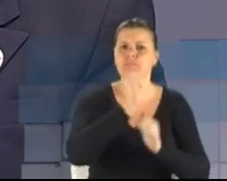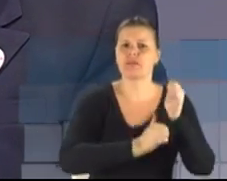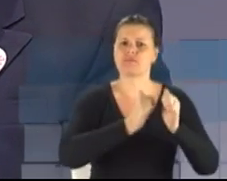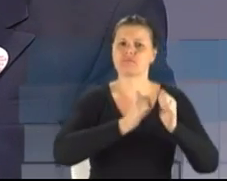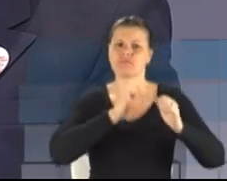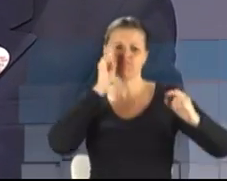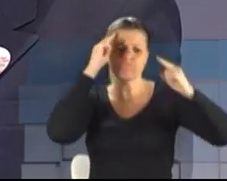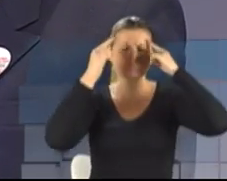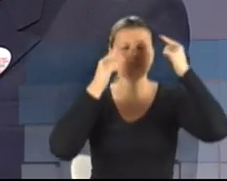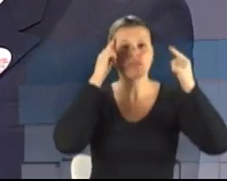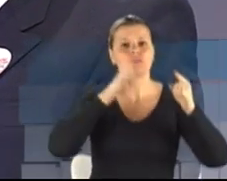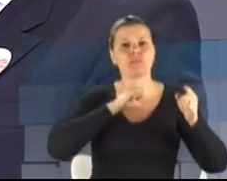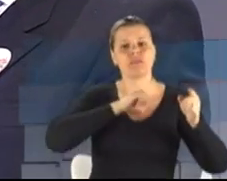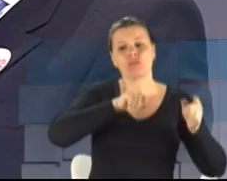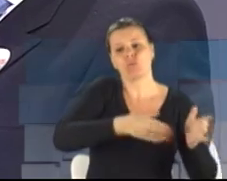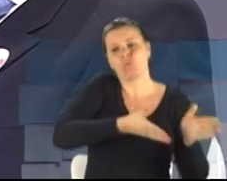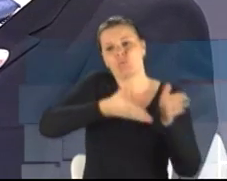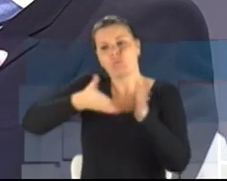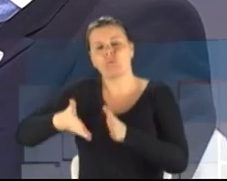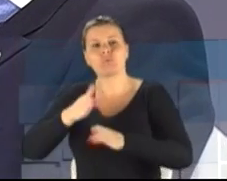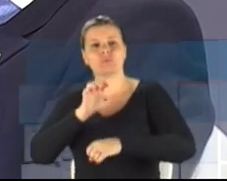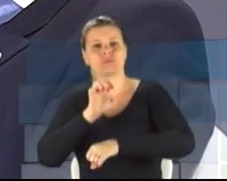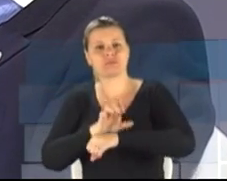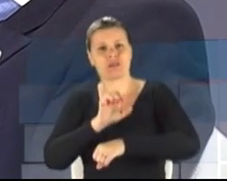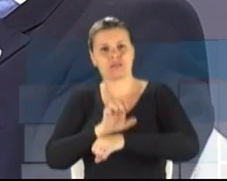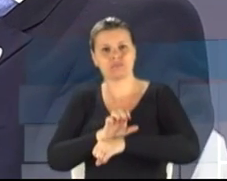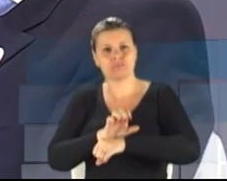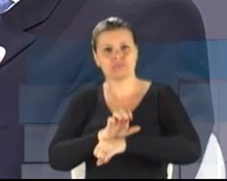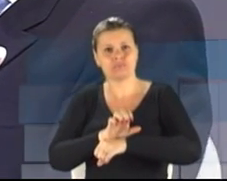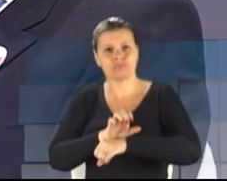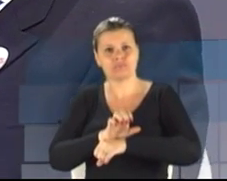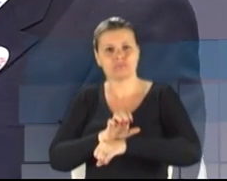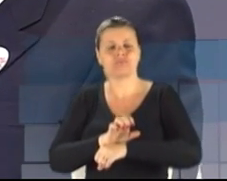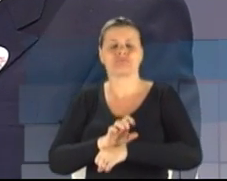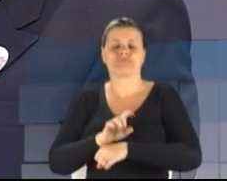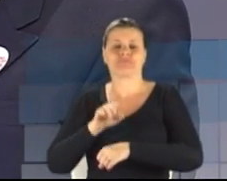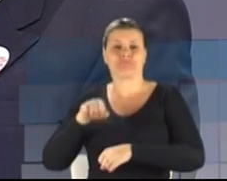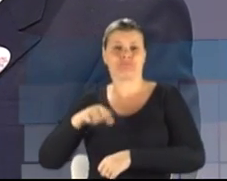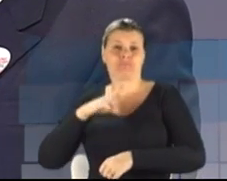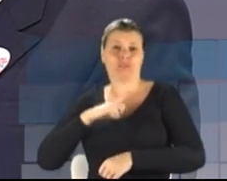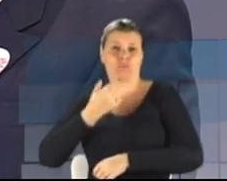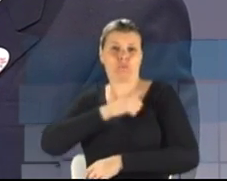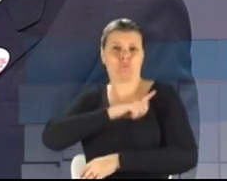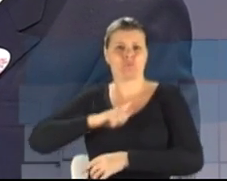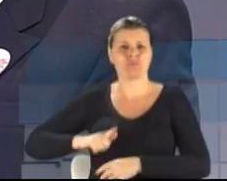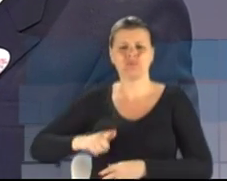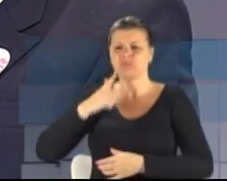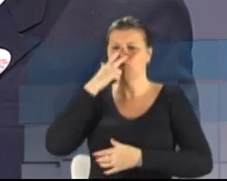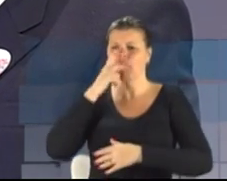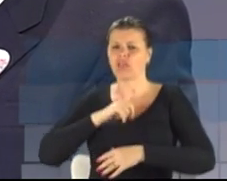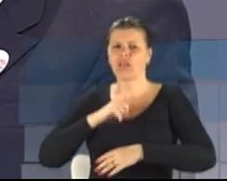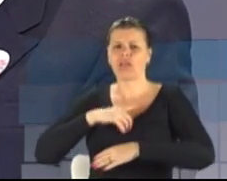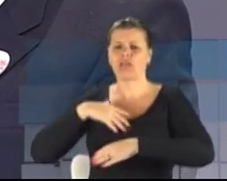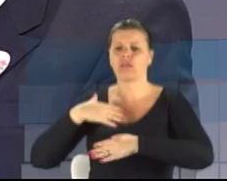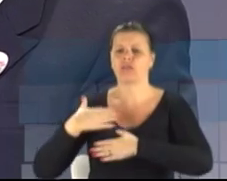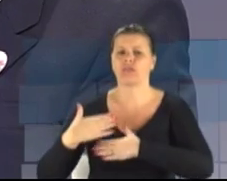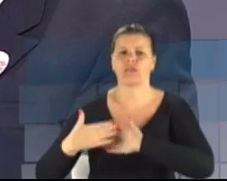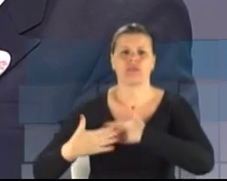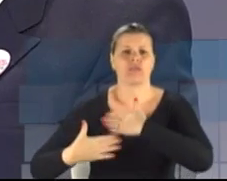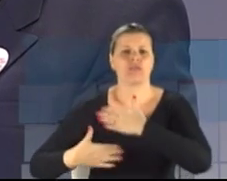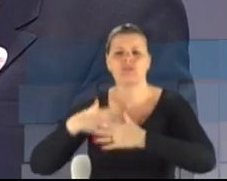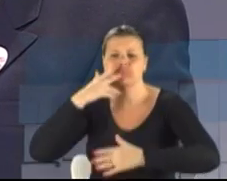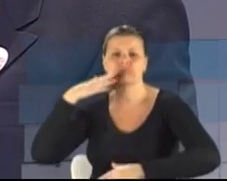aquele outro Estado, que tem o governo, onde as coisas não andam, as coisas não